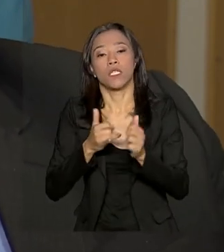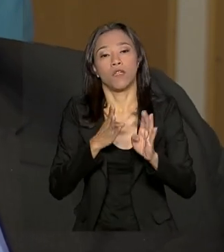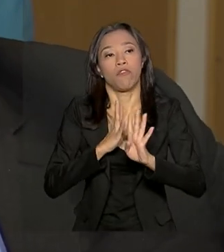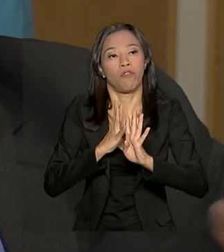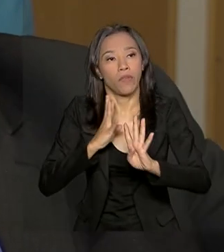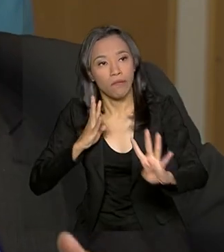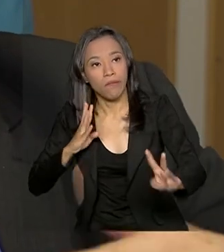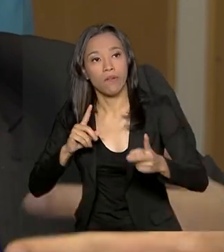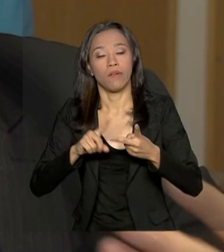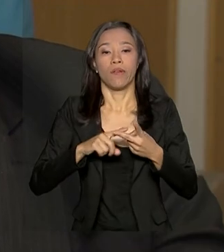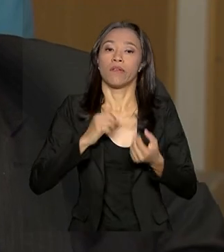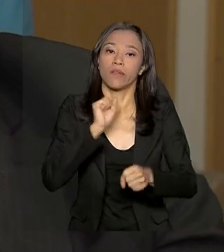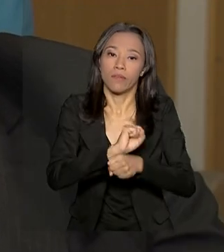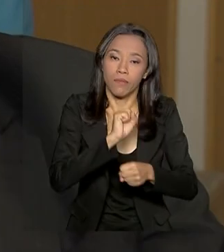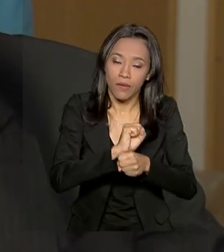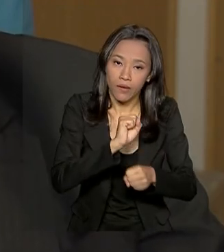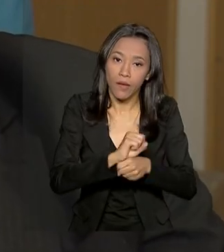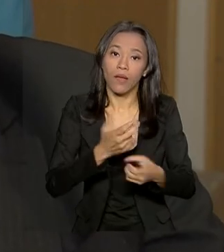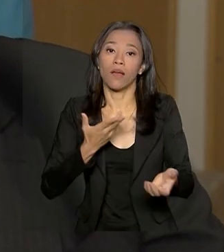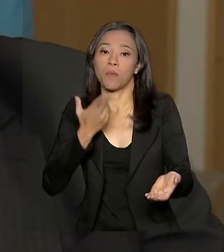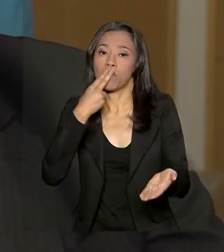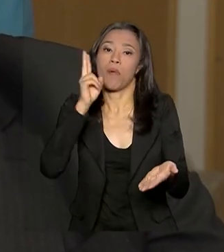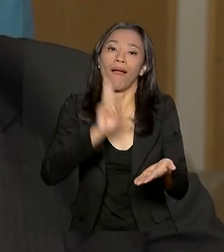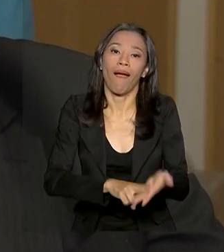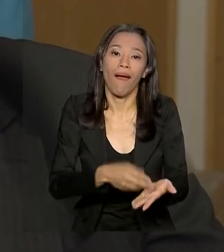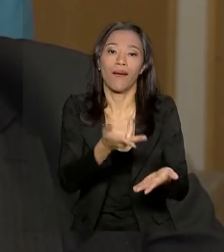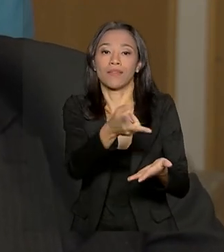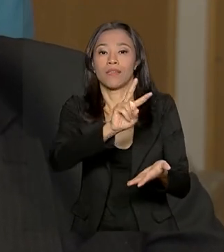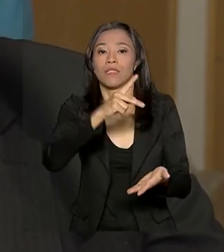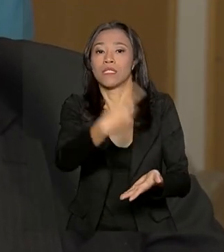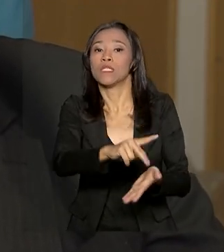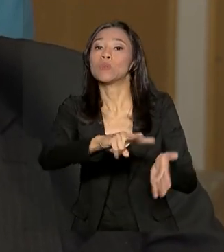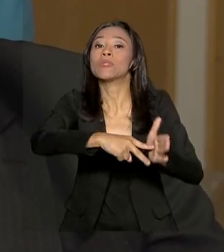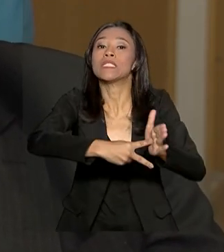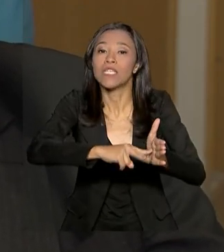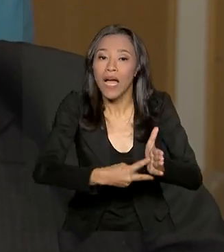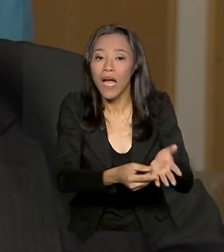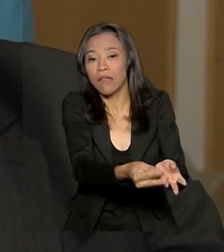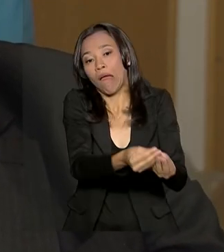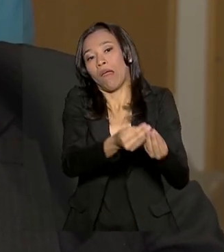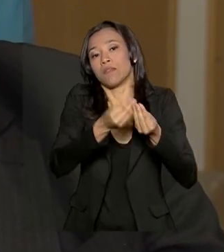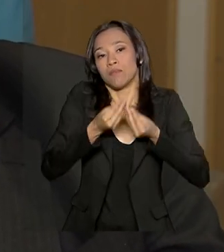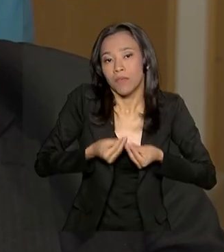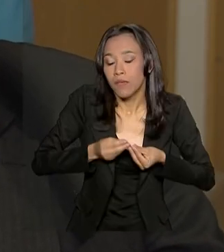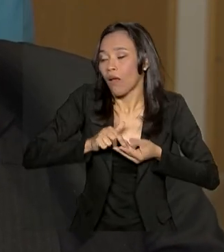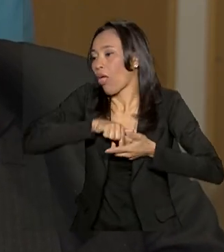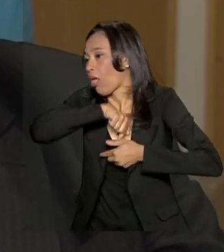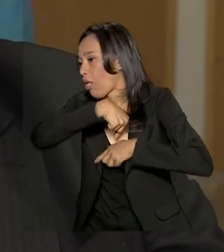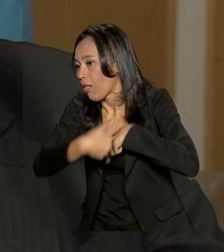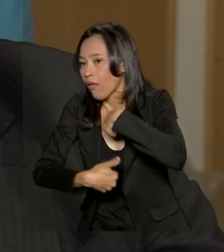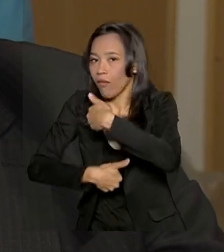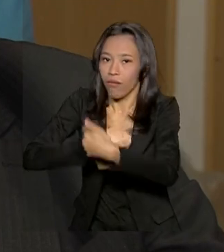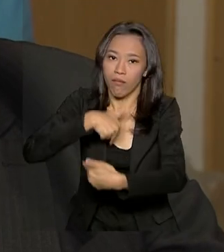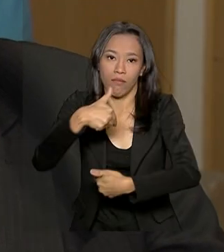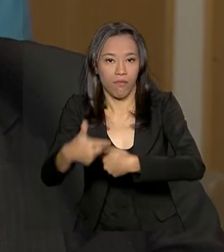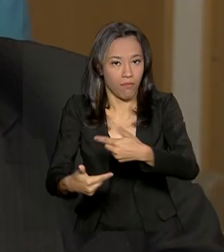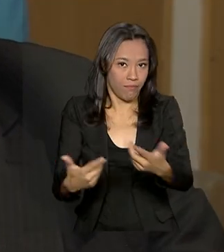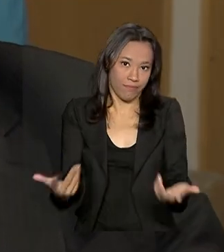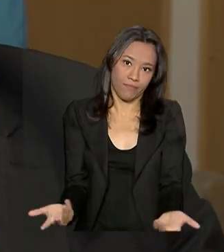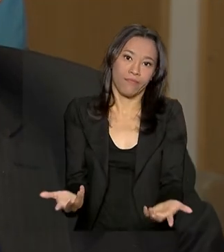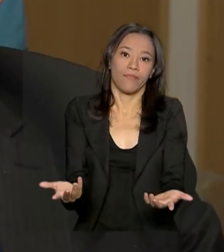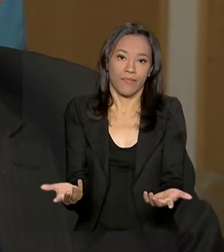lá para que se desse uma carta sindical ou uma certidão que você tivesse direito de representar os trabalhadores.